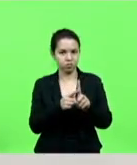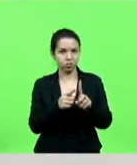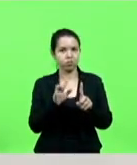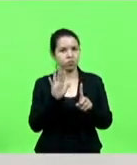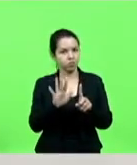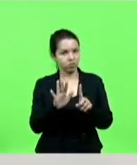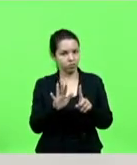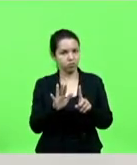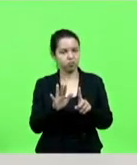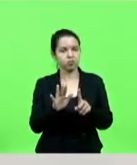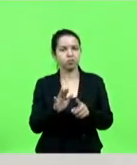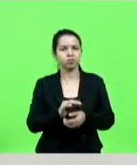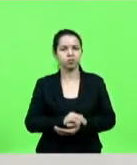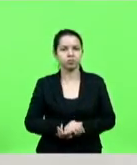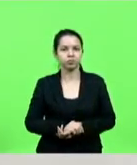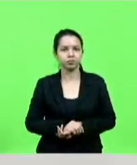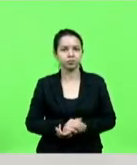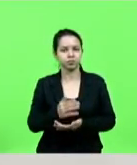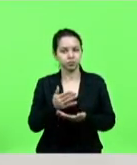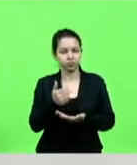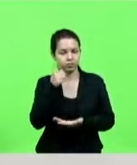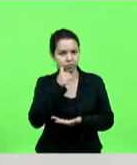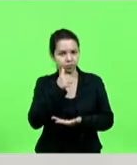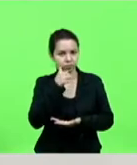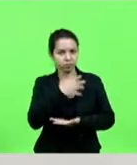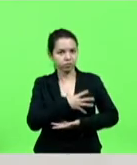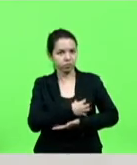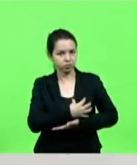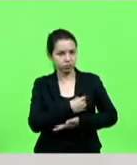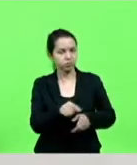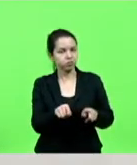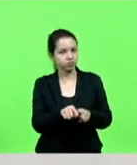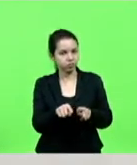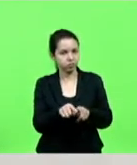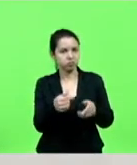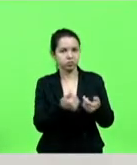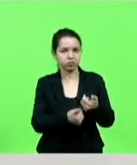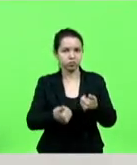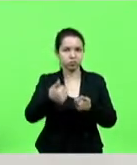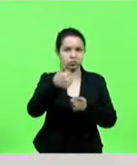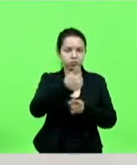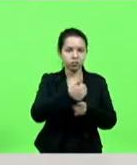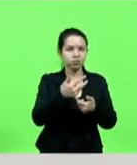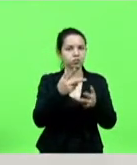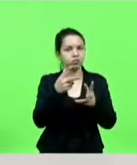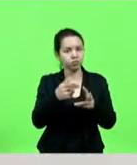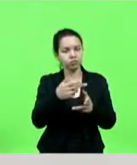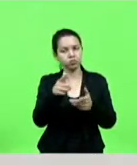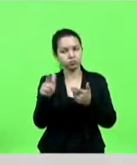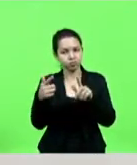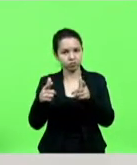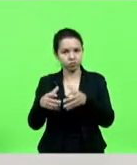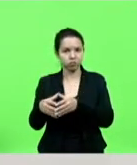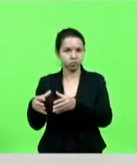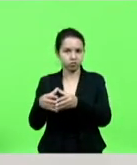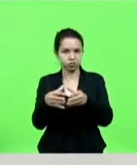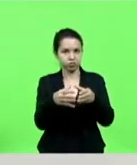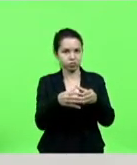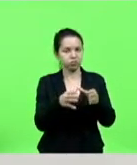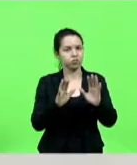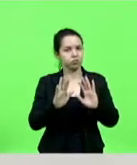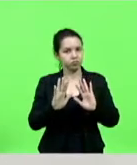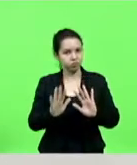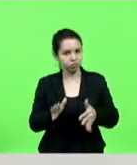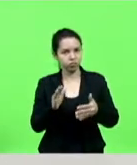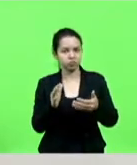colocar as lactantes também como prioridade, como diversos outros setores. Já foram colocados e